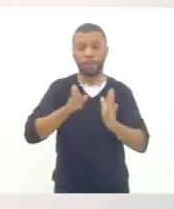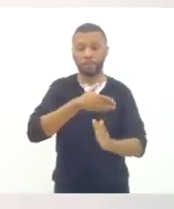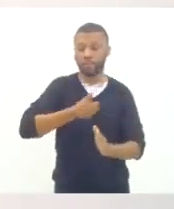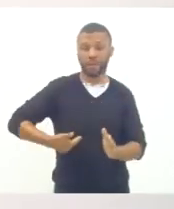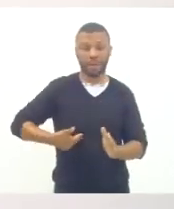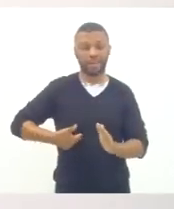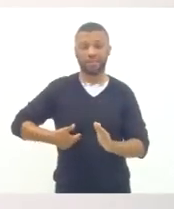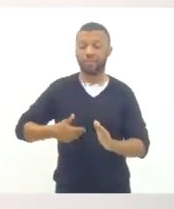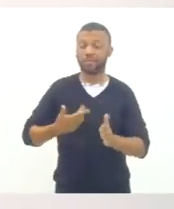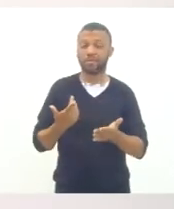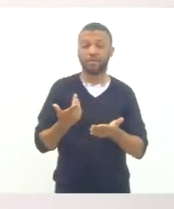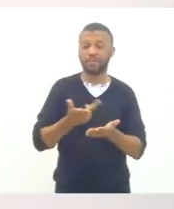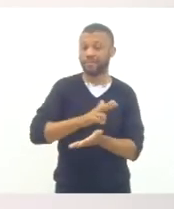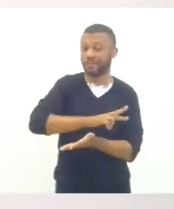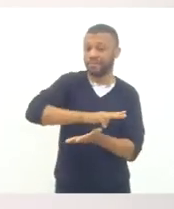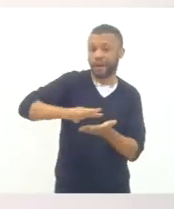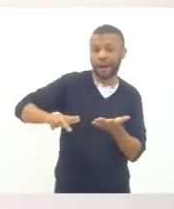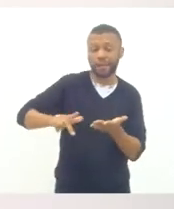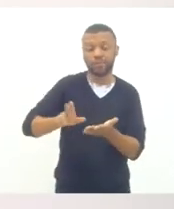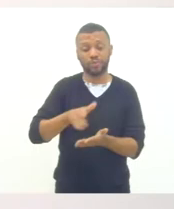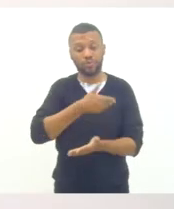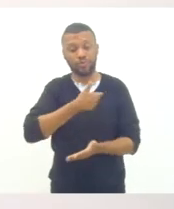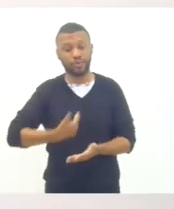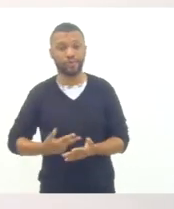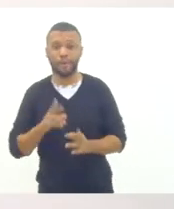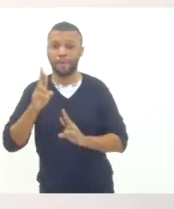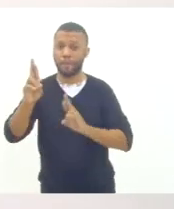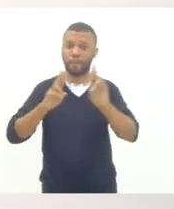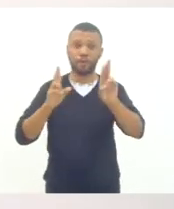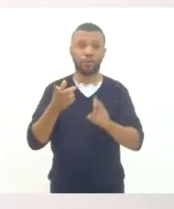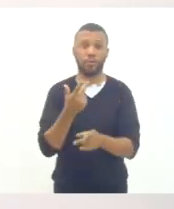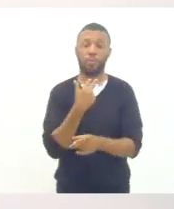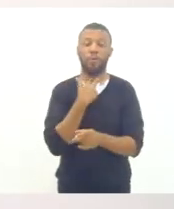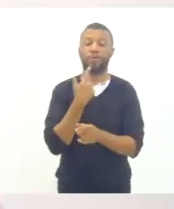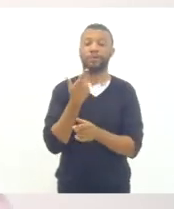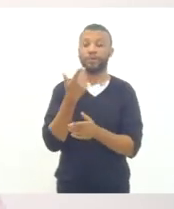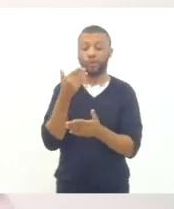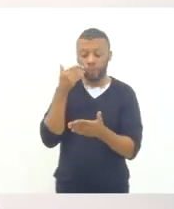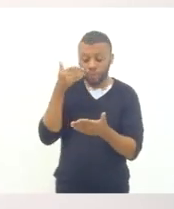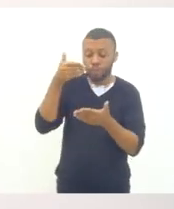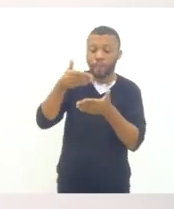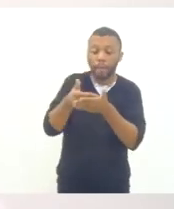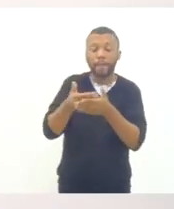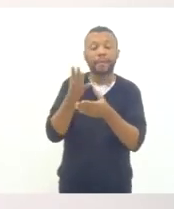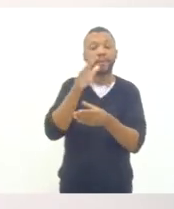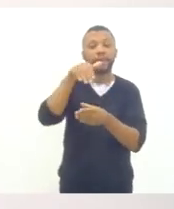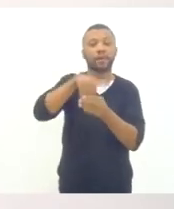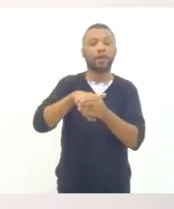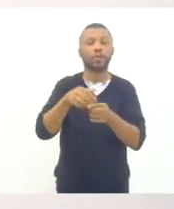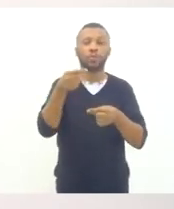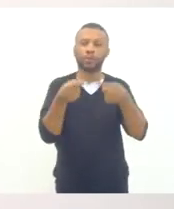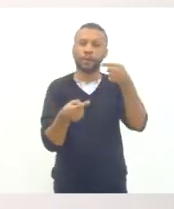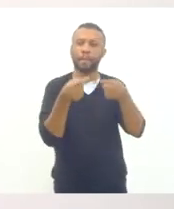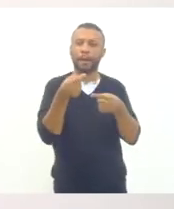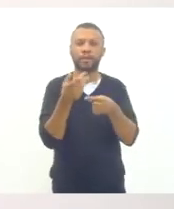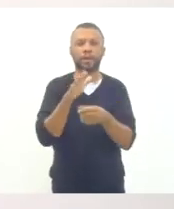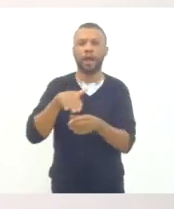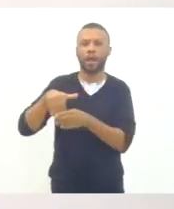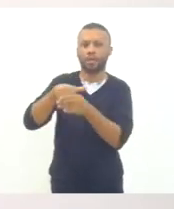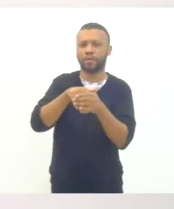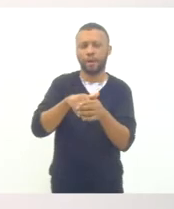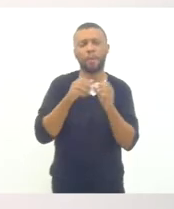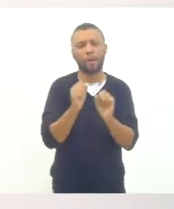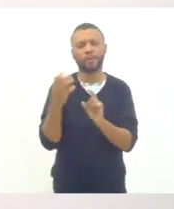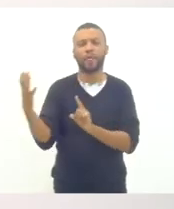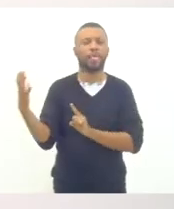governos. E aí a gente não pode fazer no calor da eleição para que o debate eleitoral acabe levando